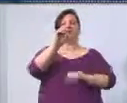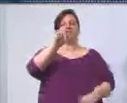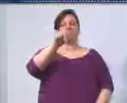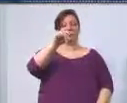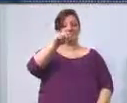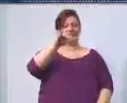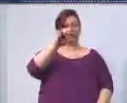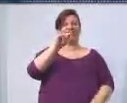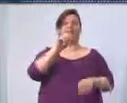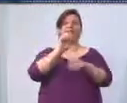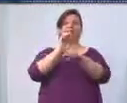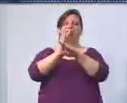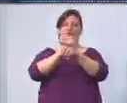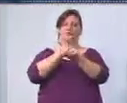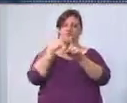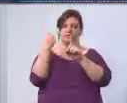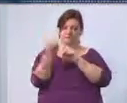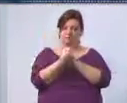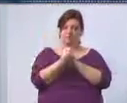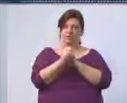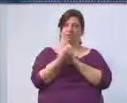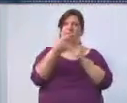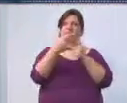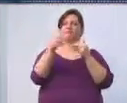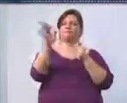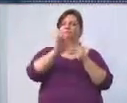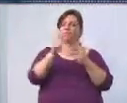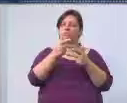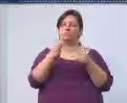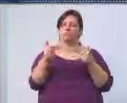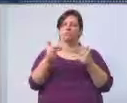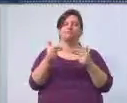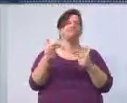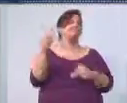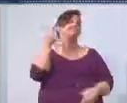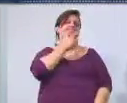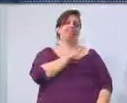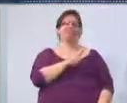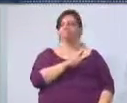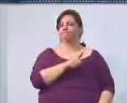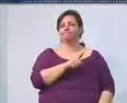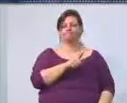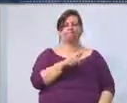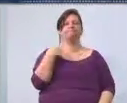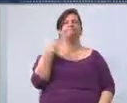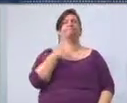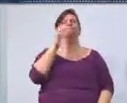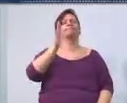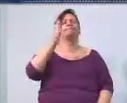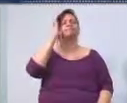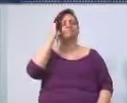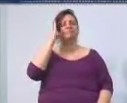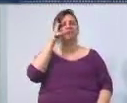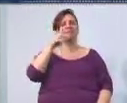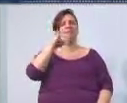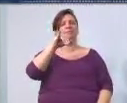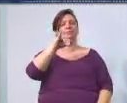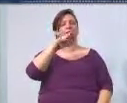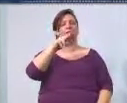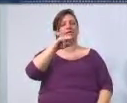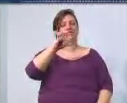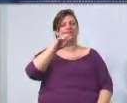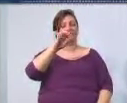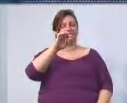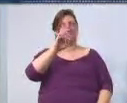social, nós tivéssemos a inclusão desse percentual, isso não foi possível, a gente sabe que o Ministério da